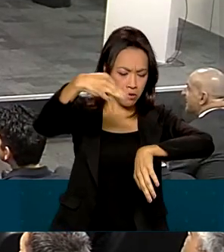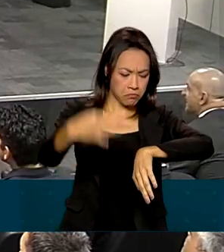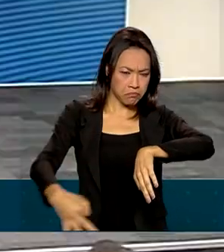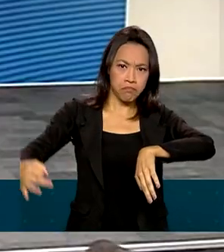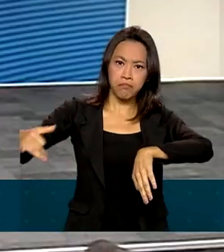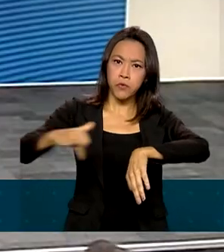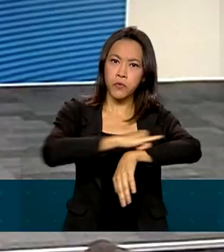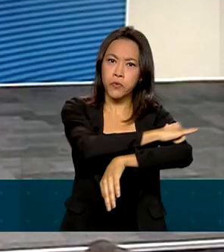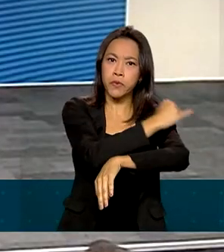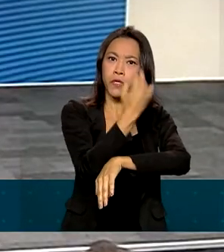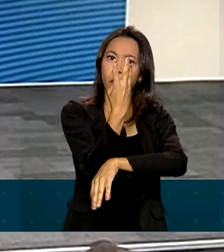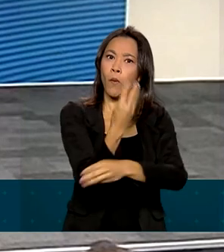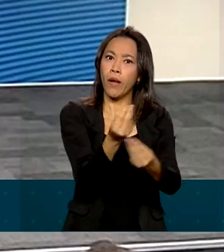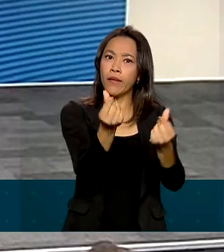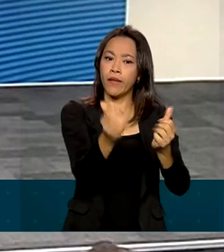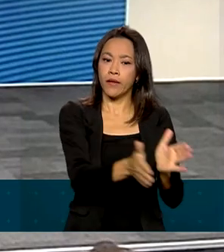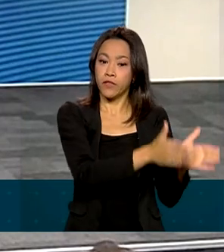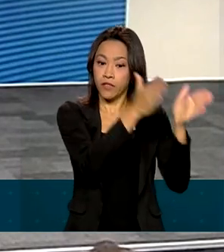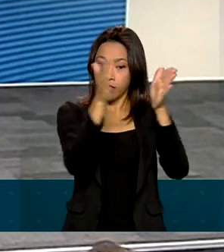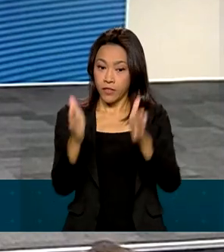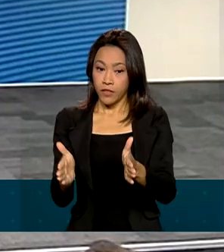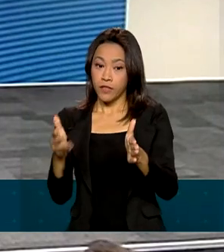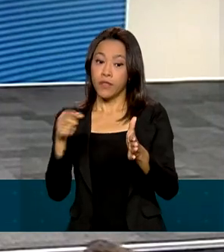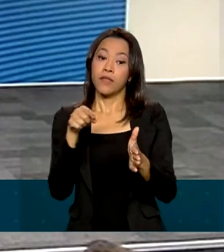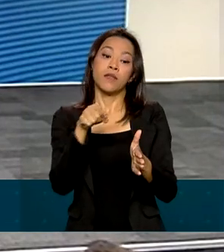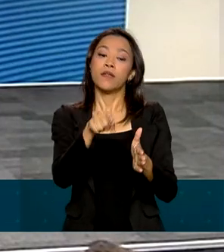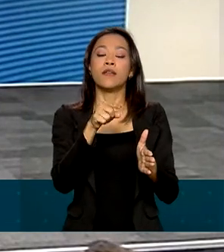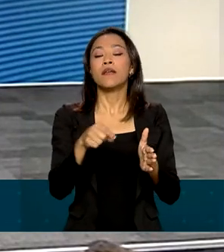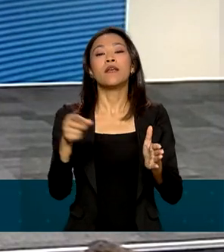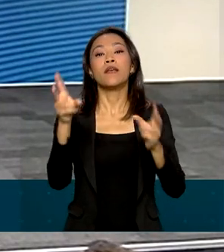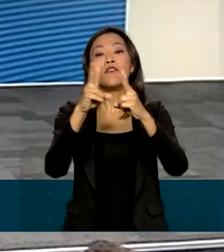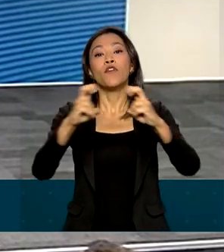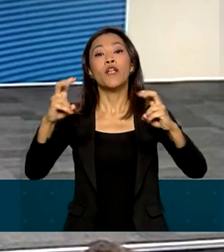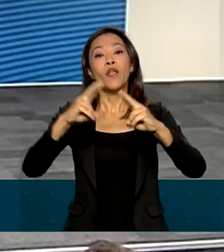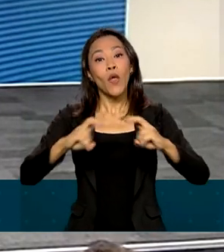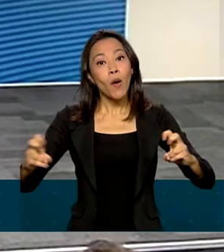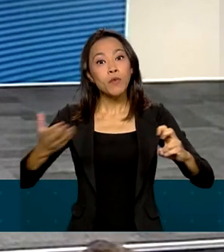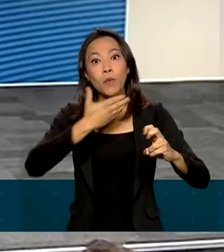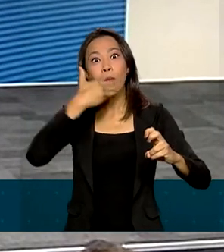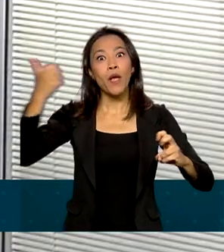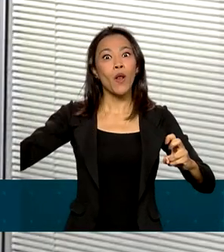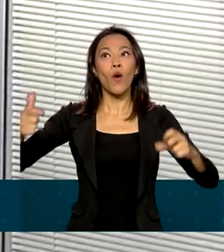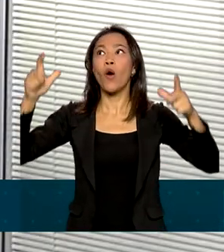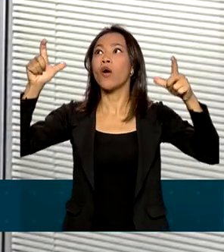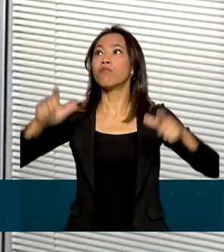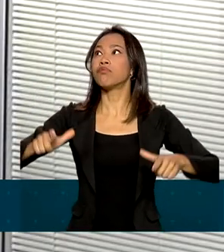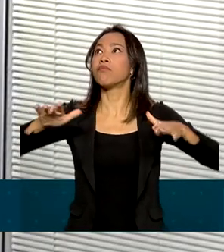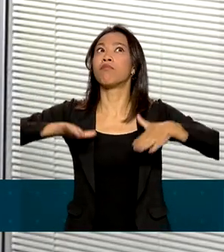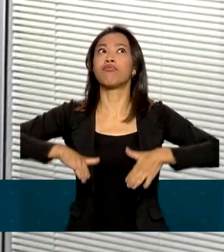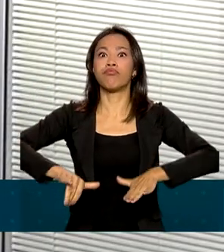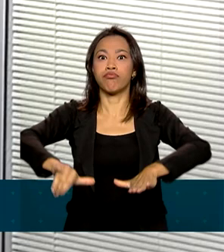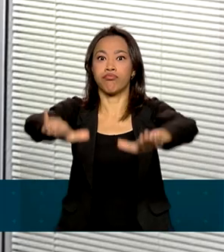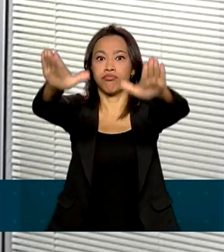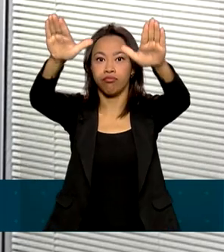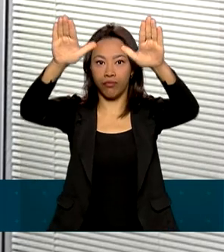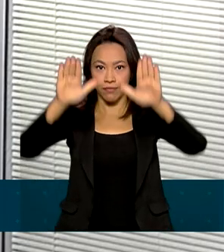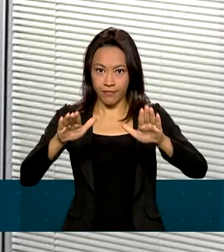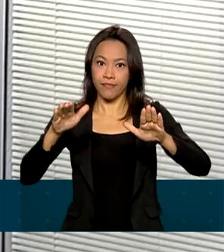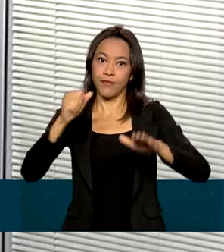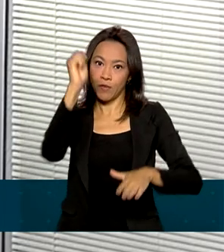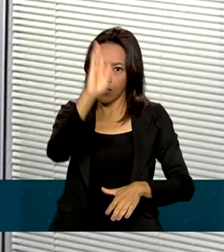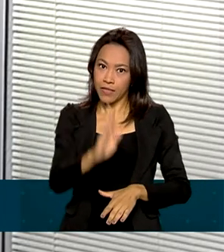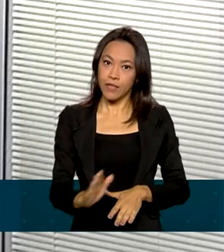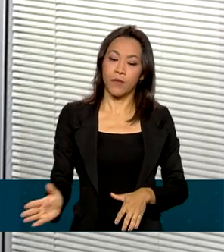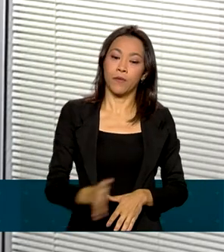qualidade e Florianópolis levou o prêmio de melhor aeroporto do país. O secretário executivo do